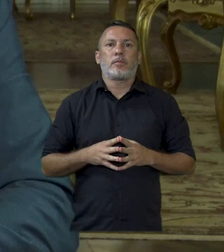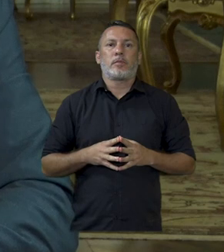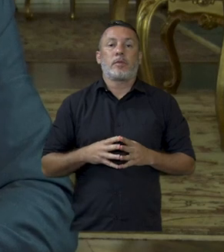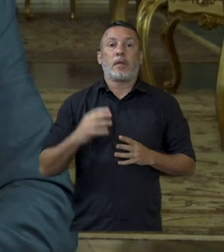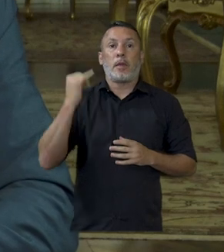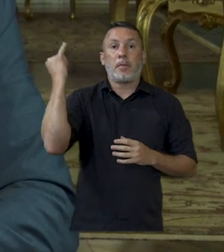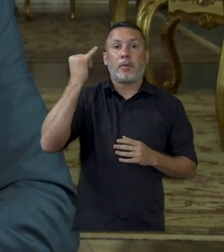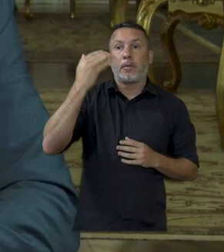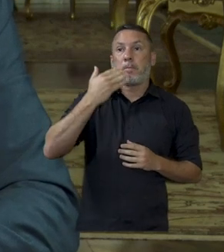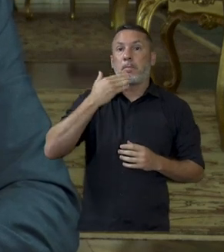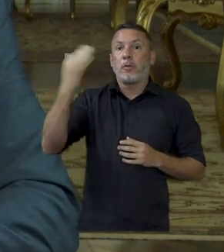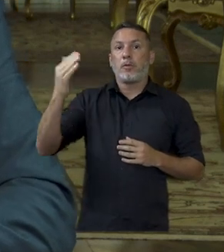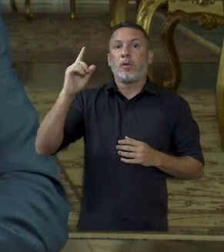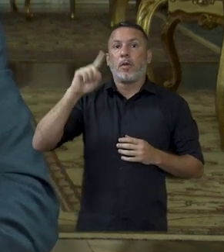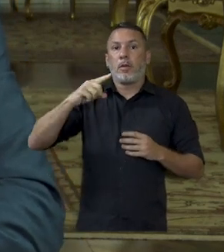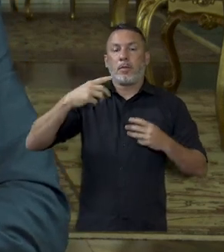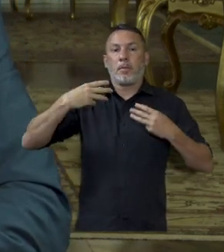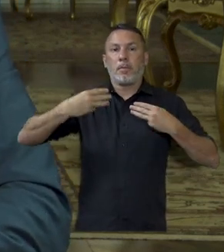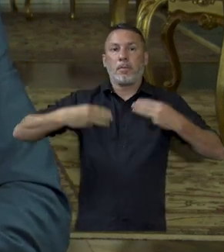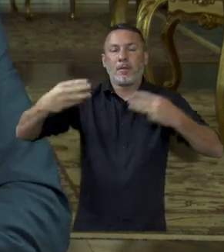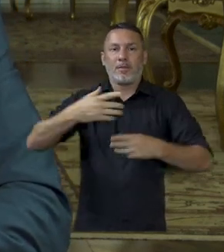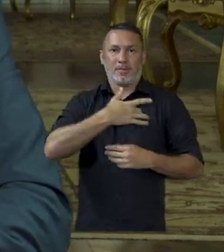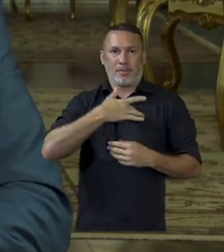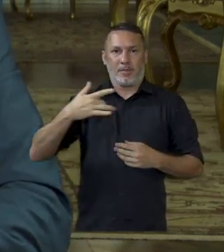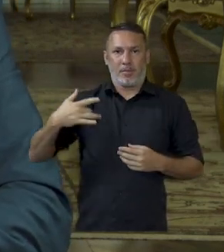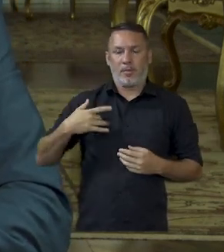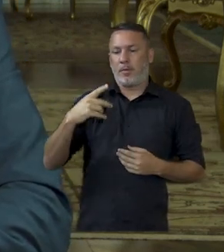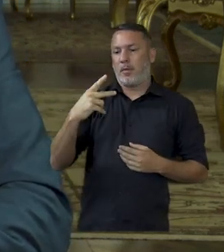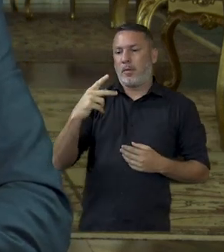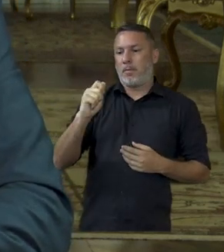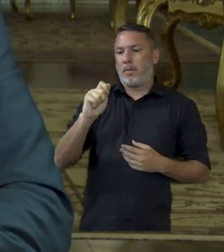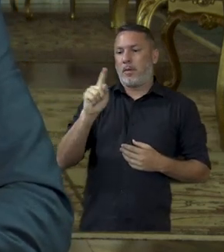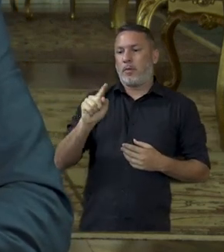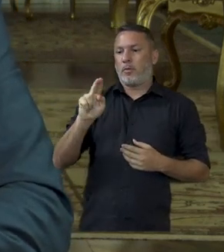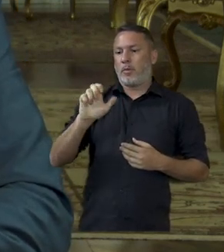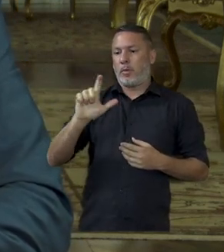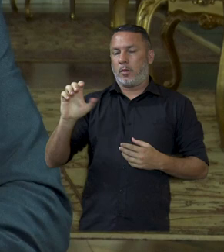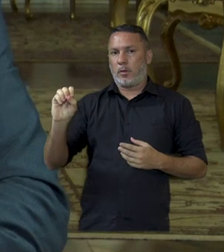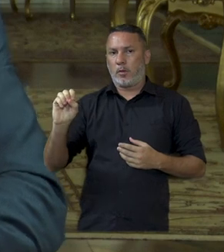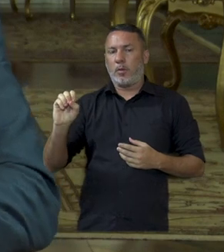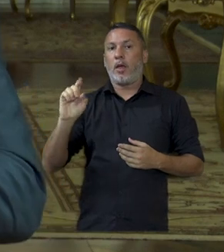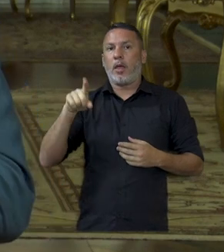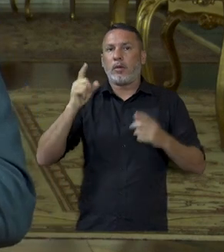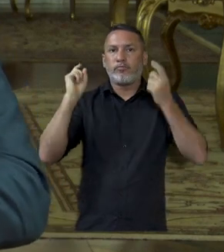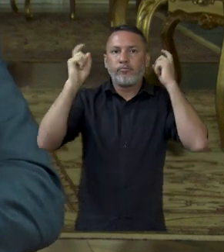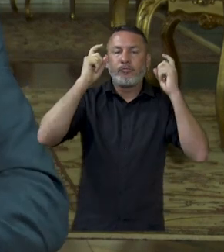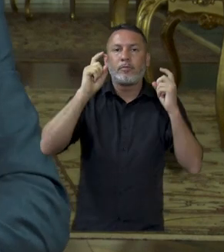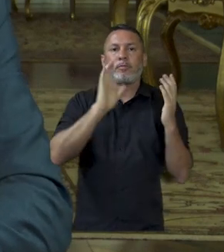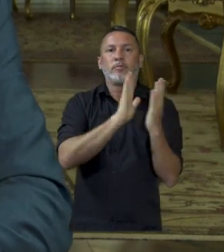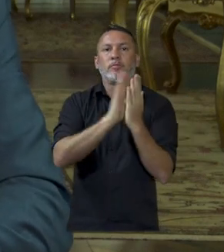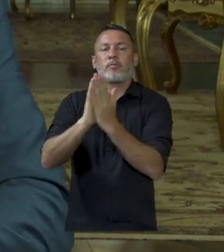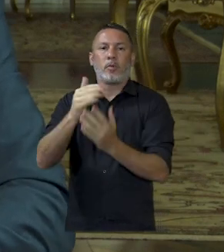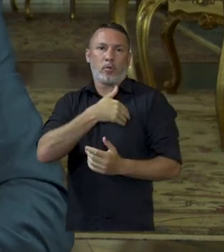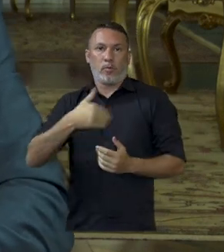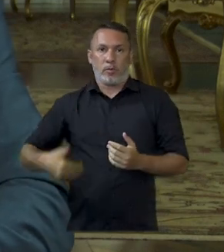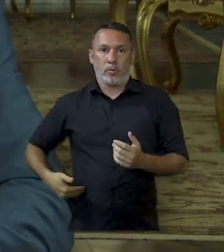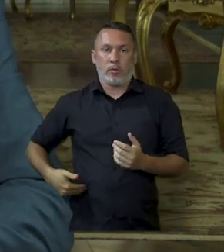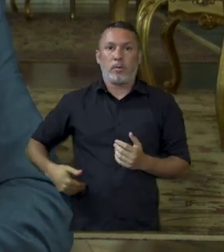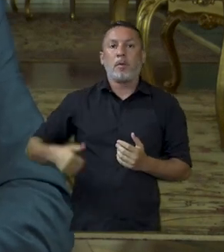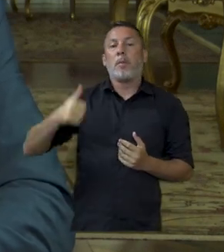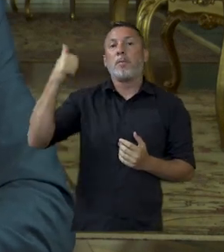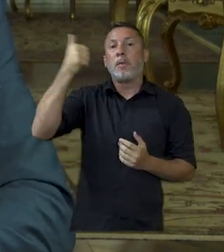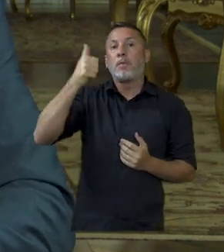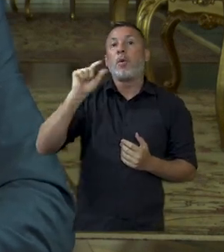Importantes pedidos que fizemos ao ministro da Saúde, o Vazuello, nesta reunião com os governadores.